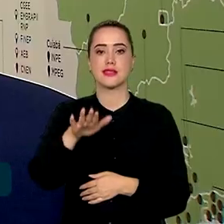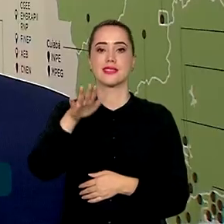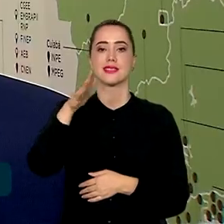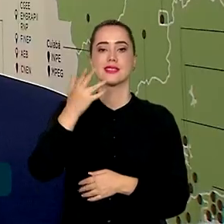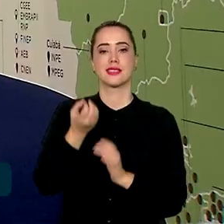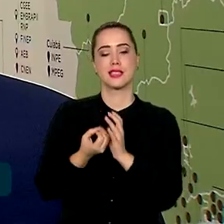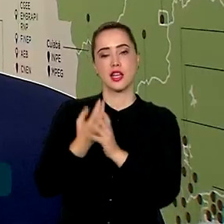prevenção. crianças, prevenção.